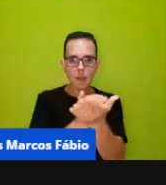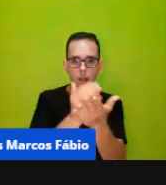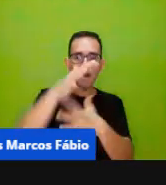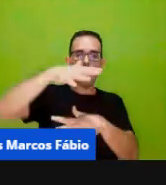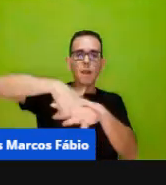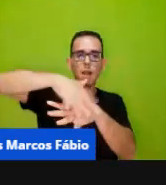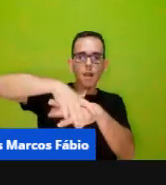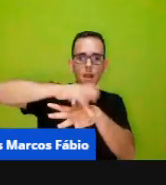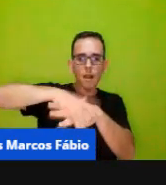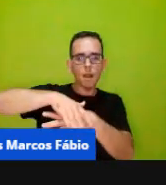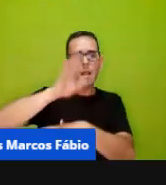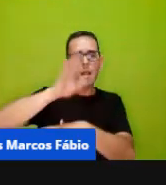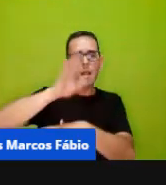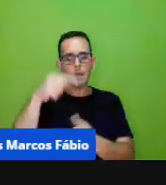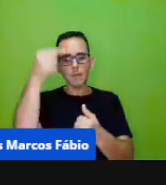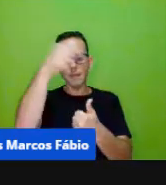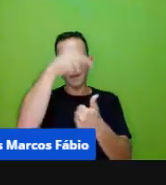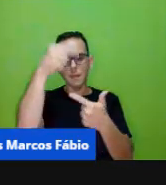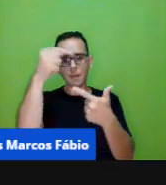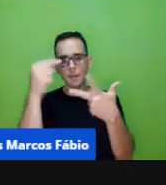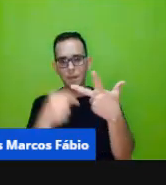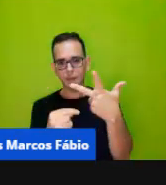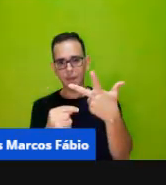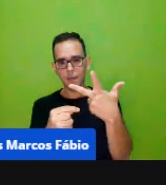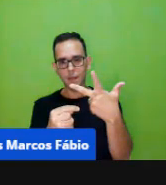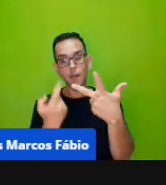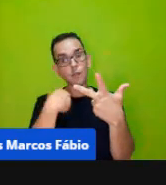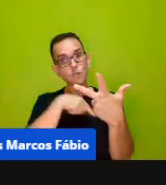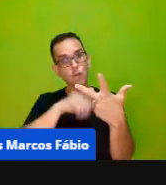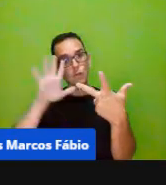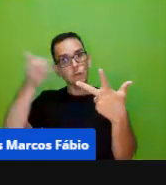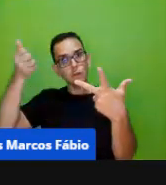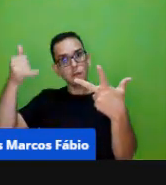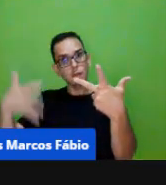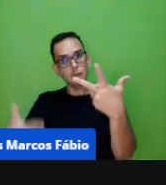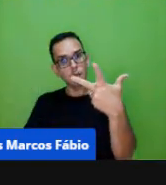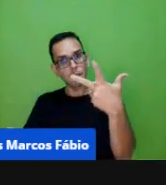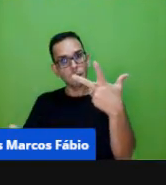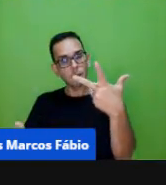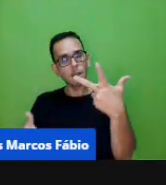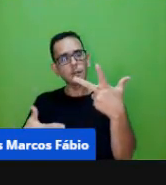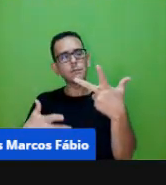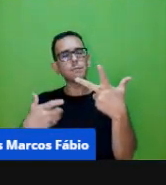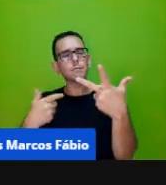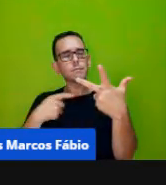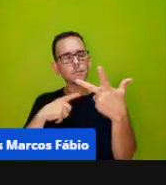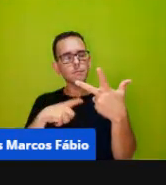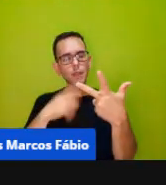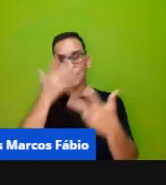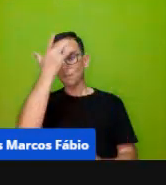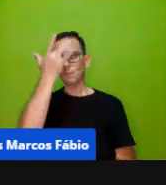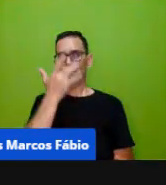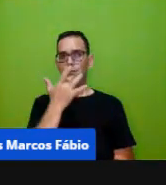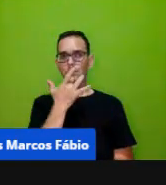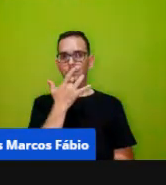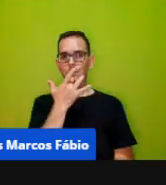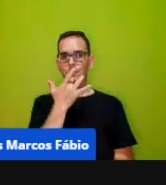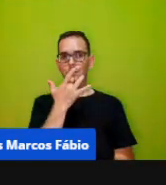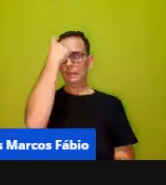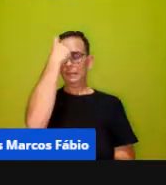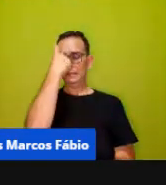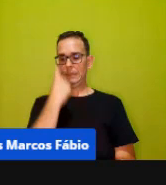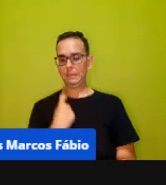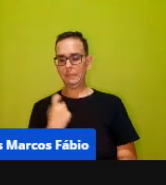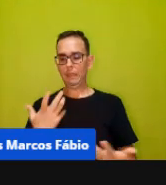nesses três eixos que nós comentamos, tendo essa postura de ser essa